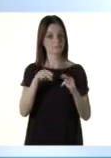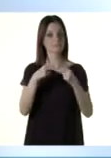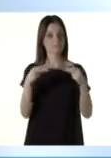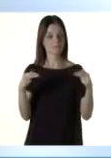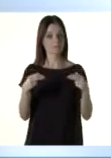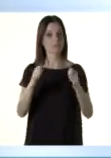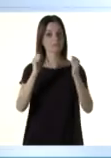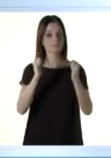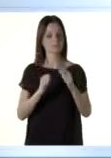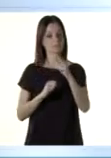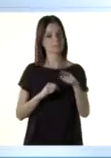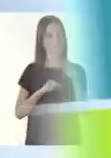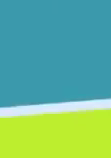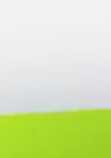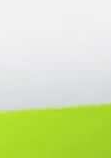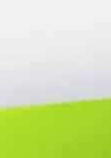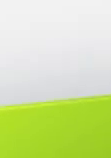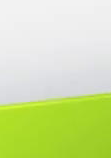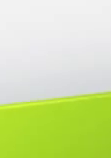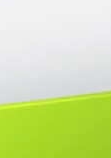pode te desclassificar.